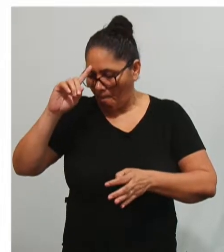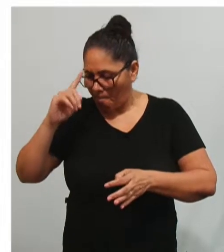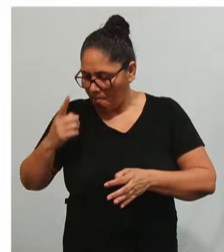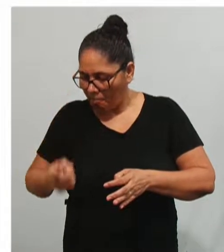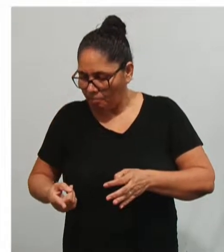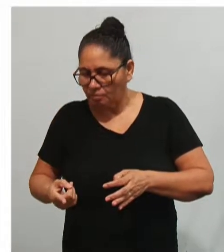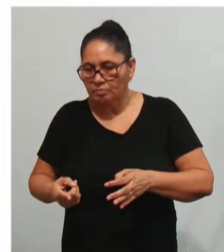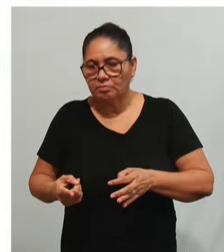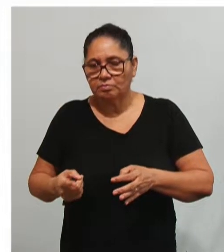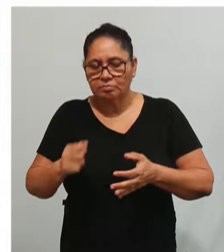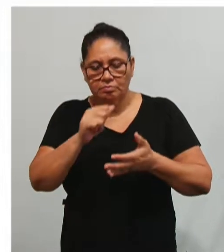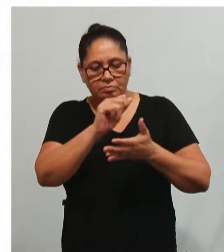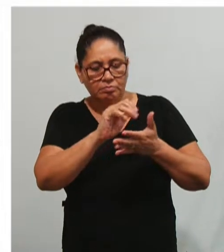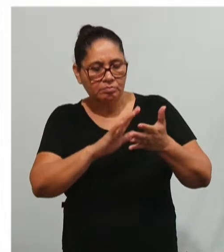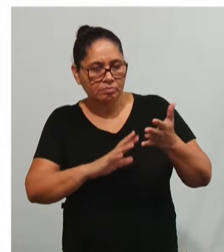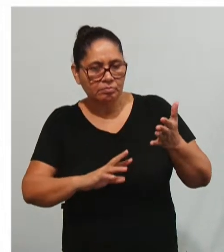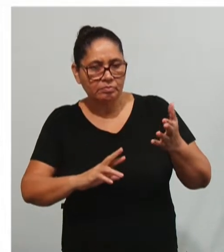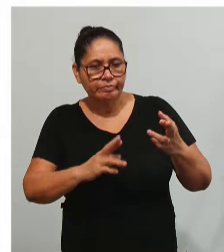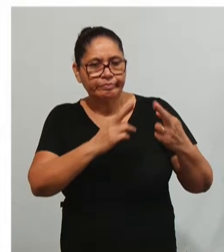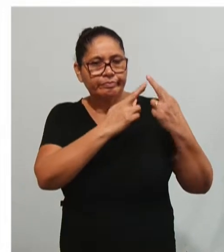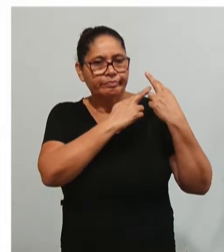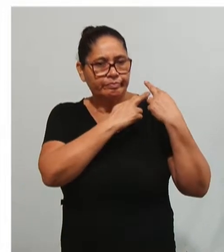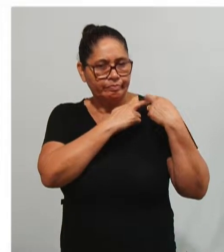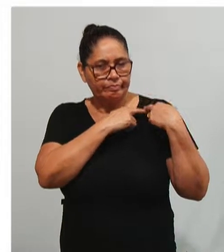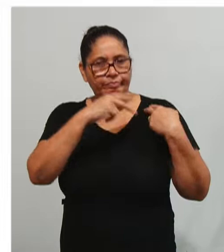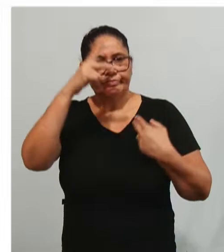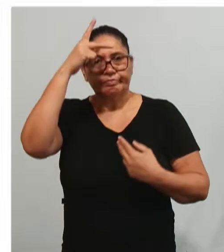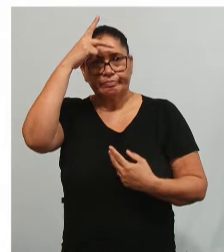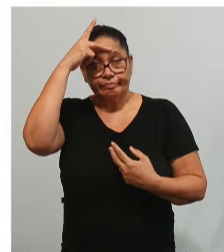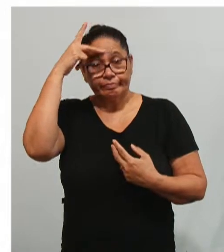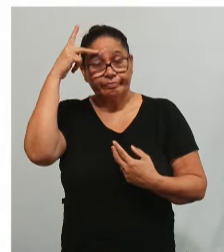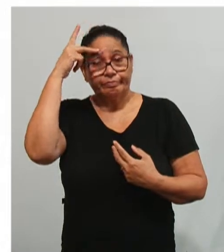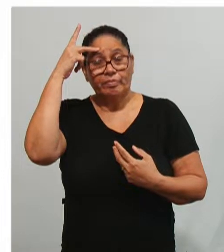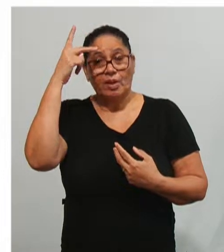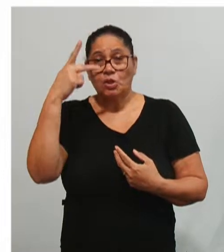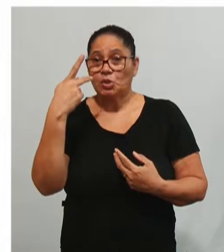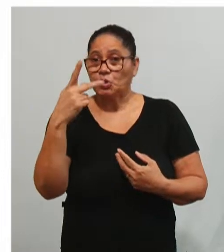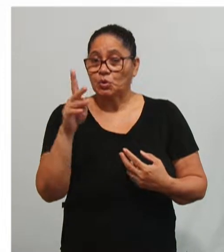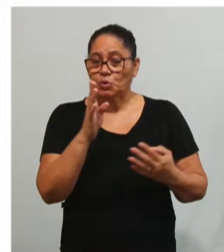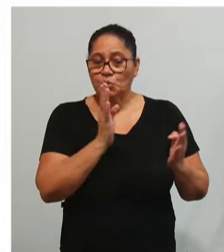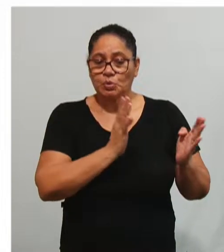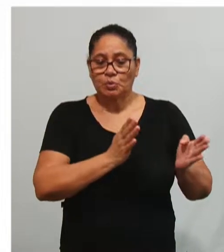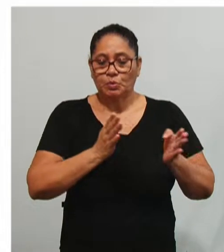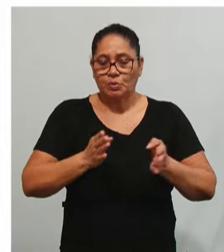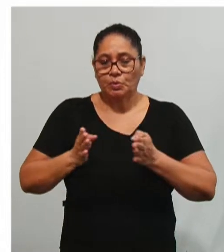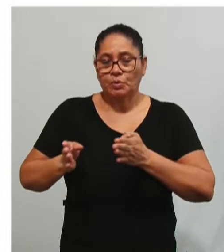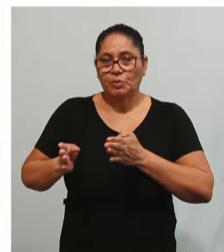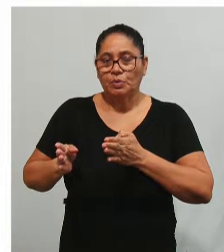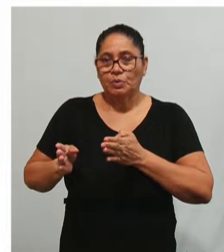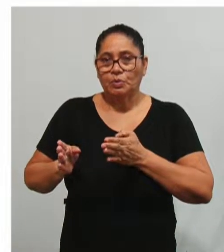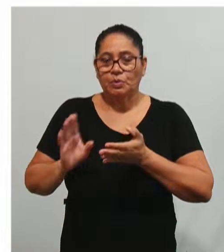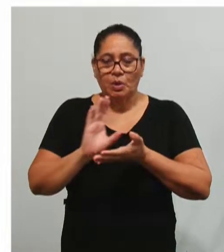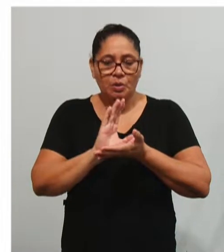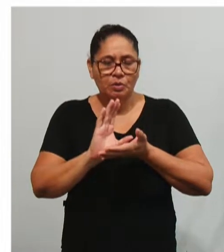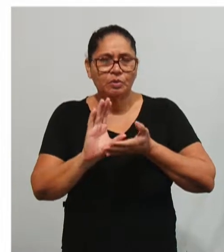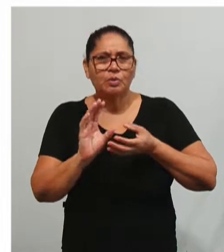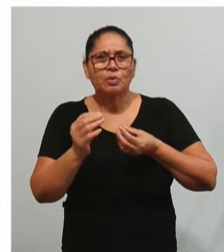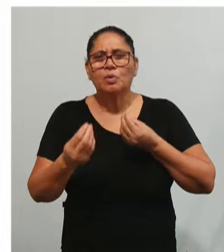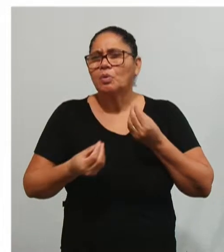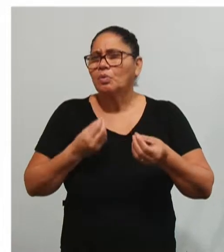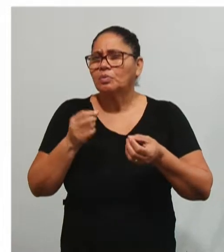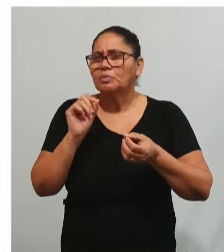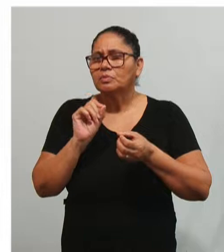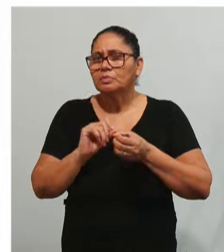ou seja, as tarefas e responsabilidades entre as pessoas e a sua divisão dos recursos e como vamos realizar essas